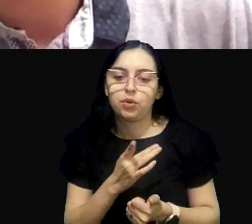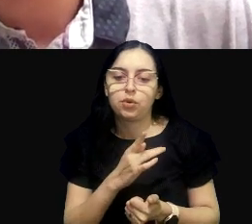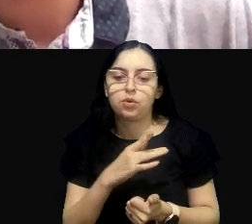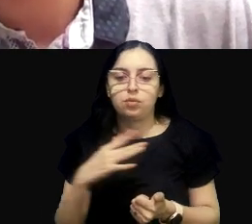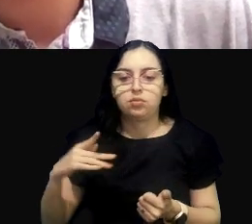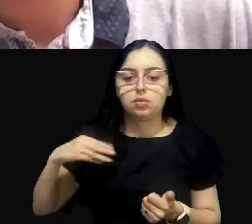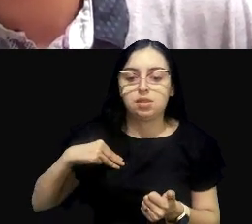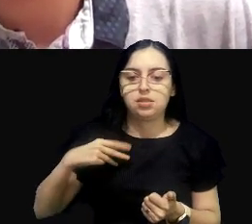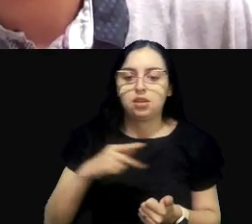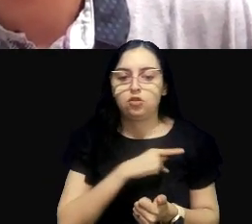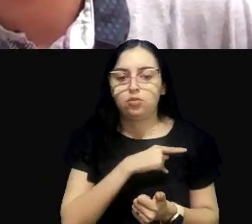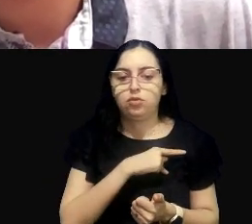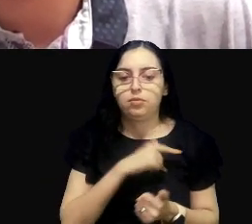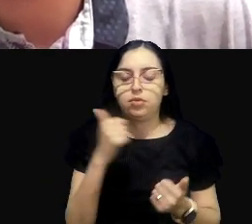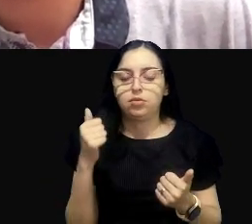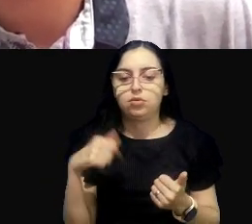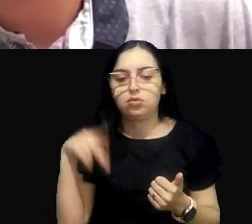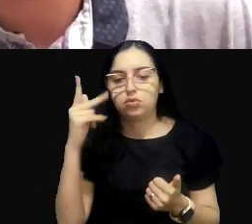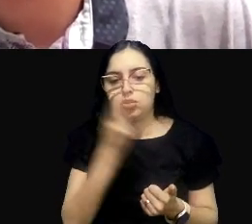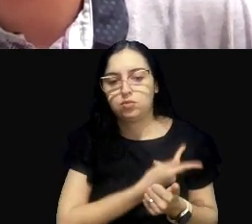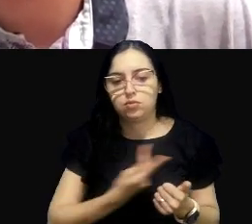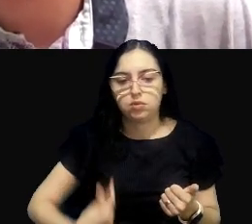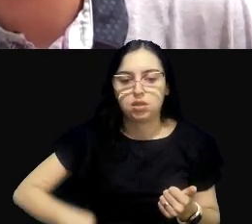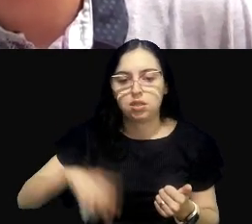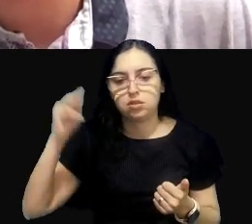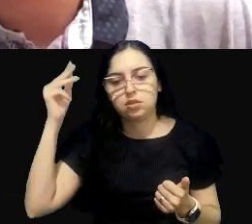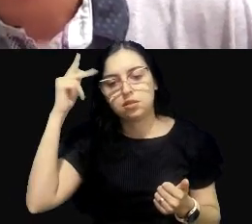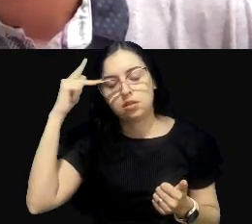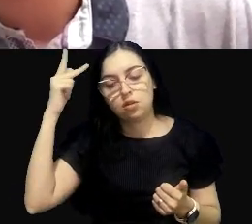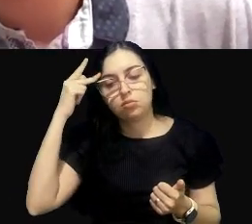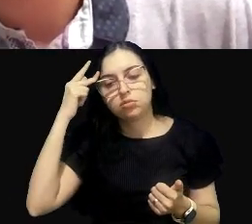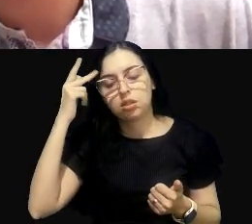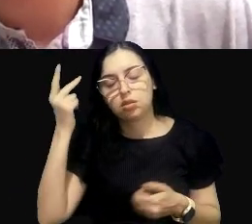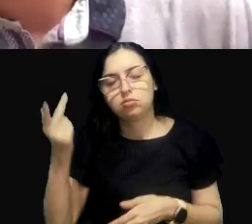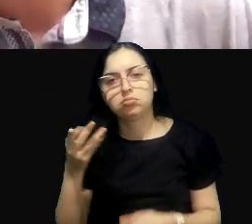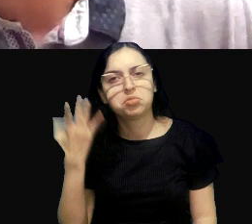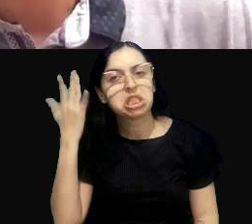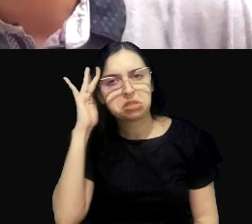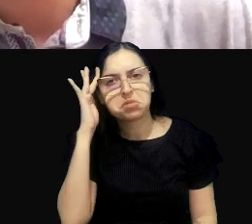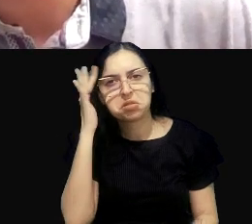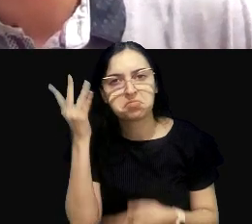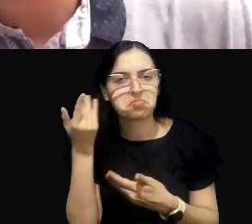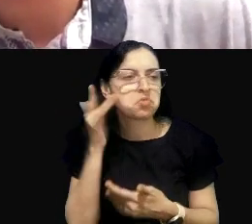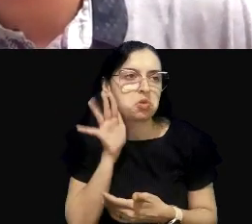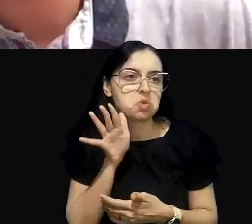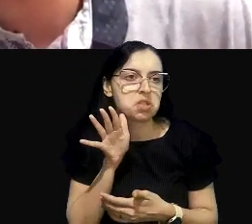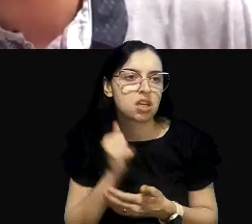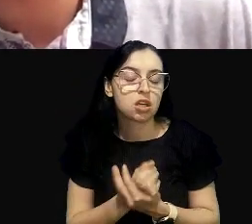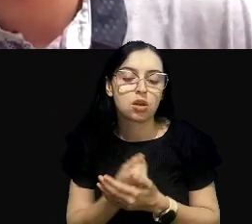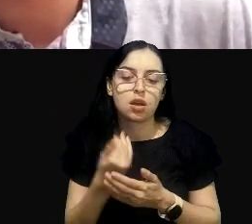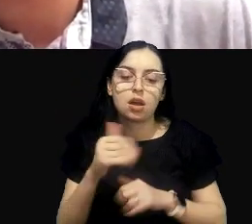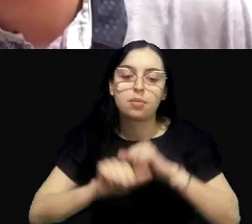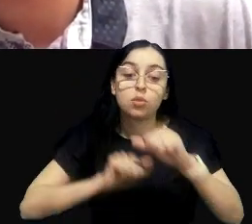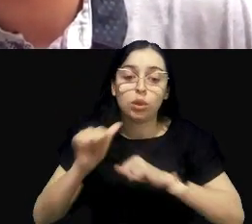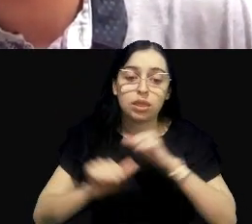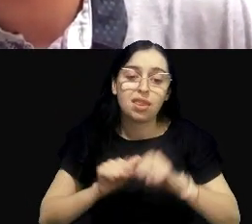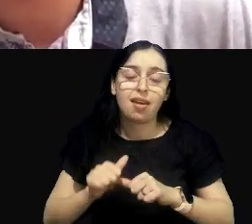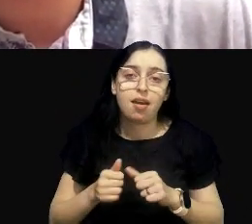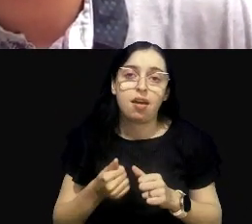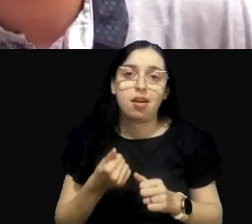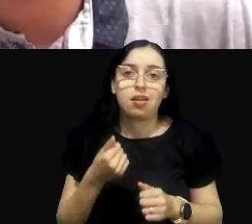na avaliação, não sei o quão familiarizados vocês estão com isso, mas numa tentativa de despoluição do Rio Pinheiros pela